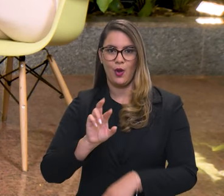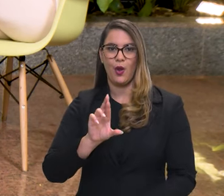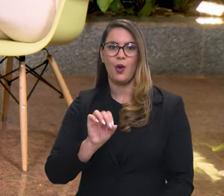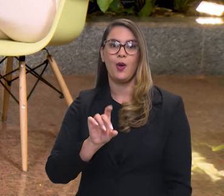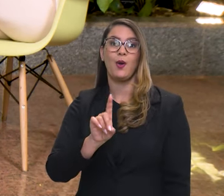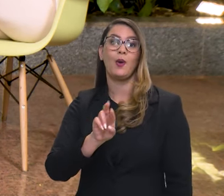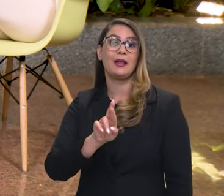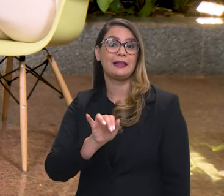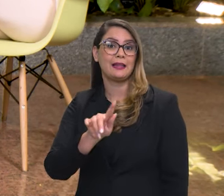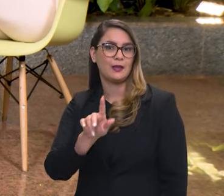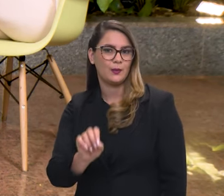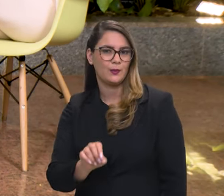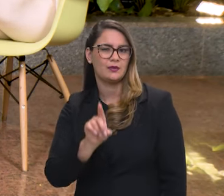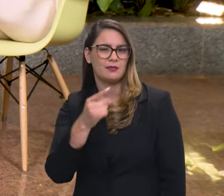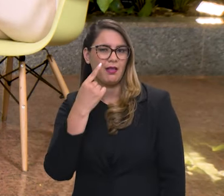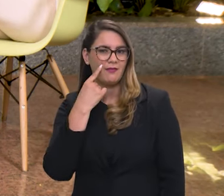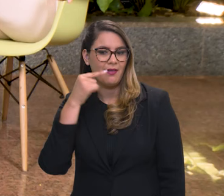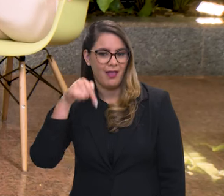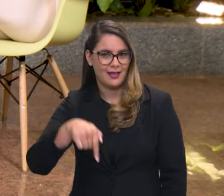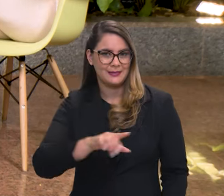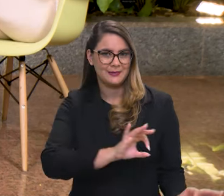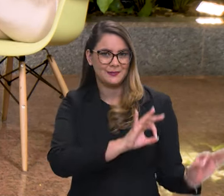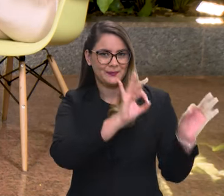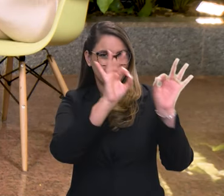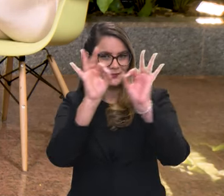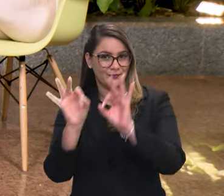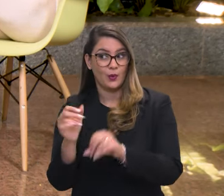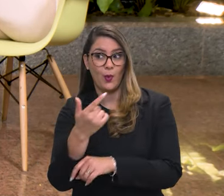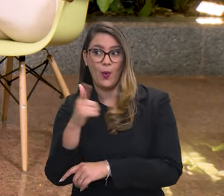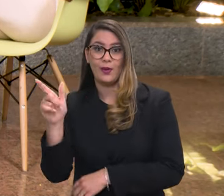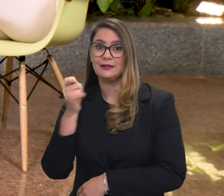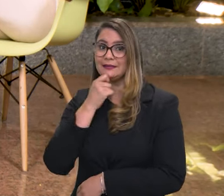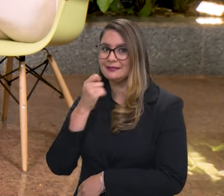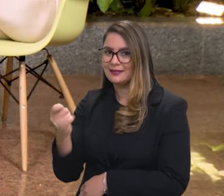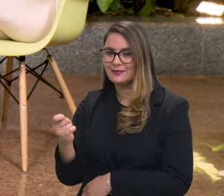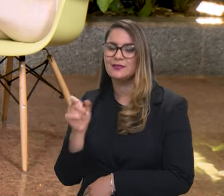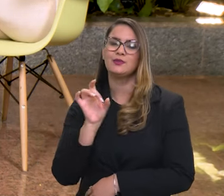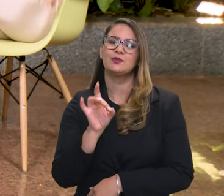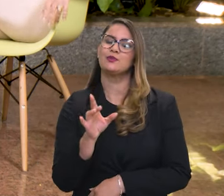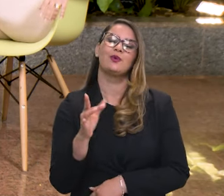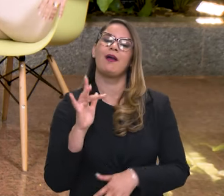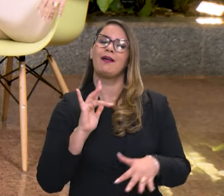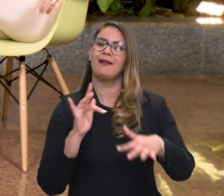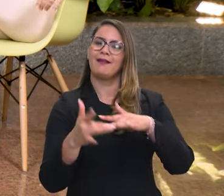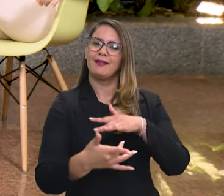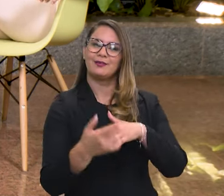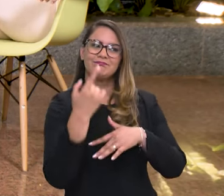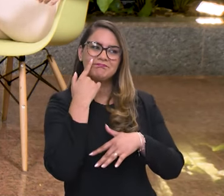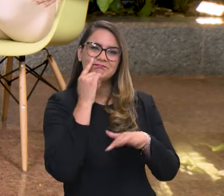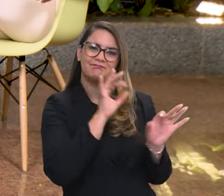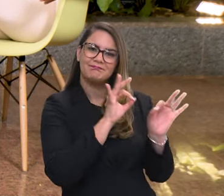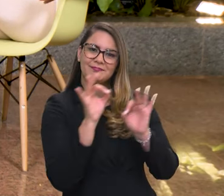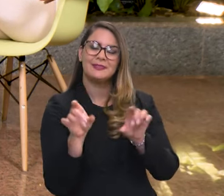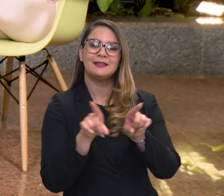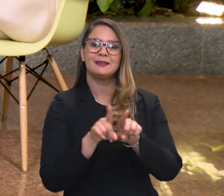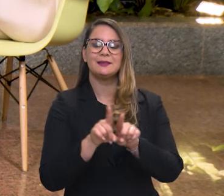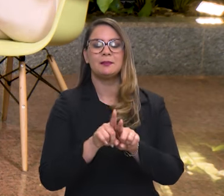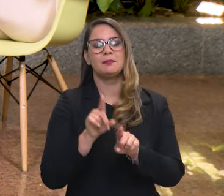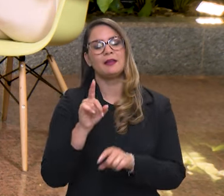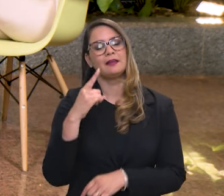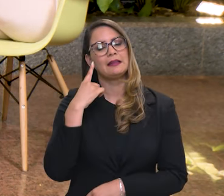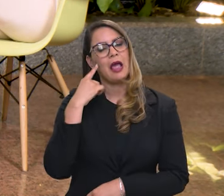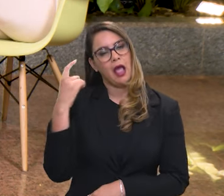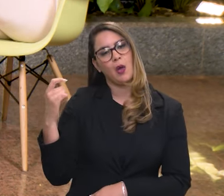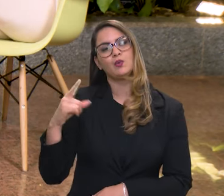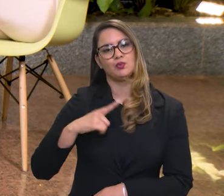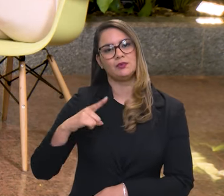IBAMA, o Rodrigo Agostinho. Se você quiser rever esta ou outras entrevistas, basta seguir as nossas redes sociais e